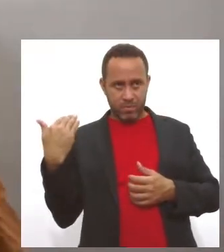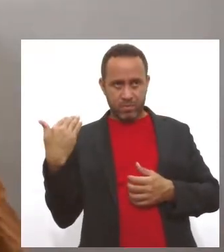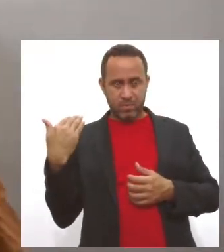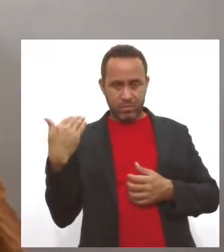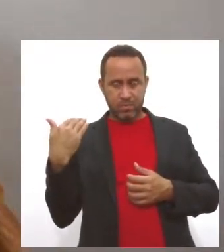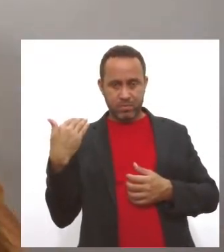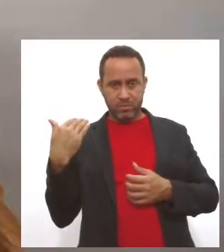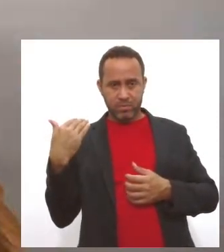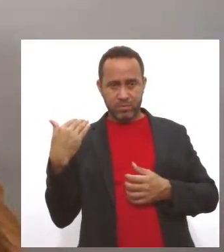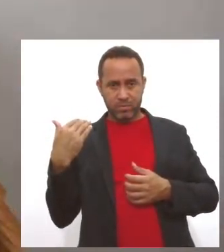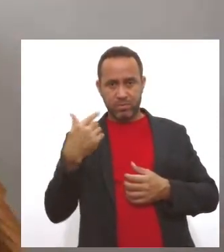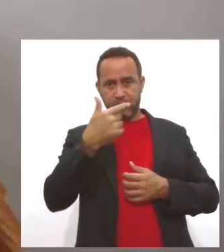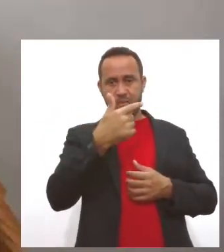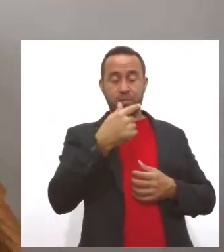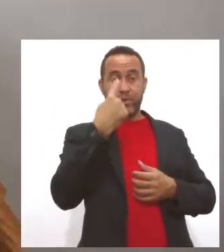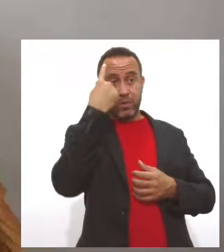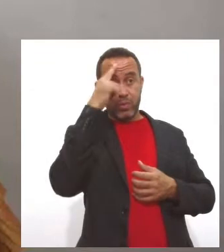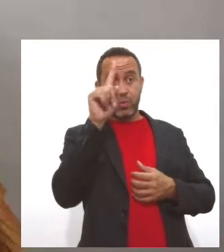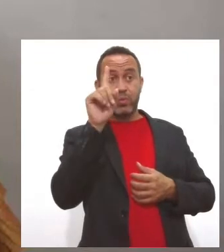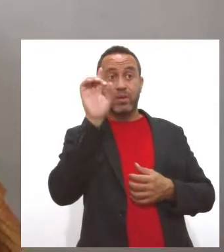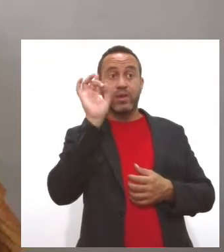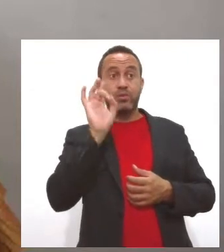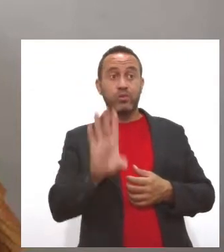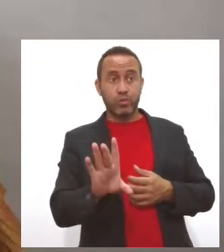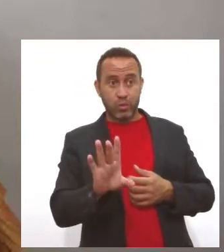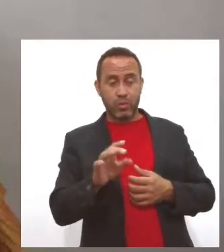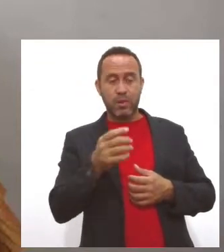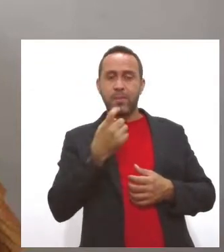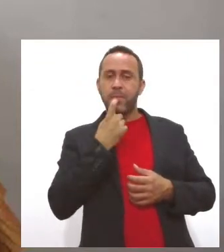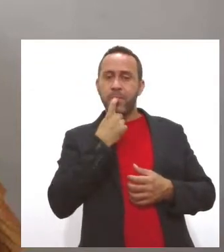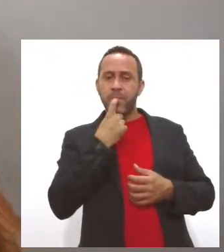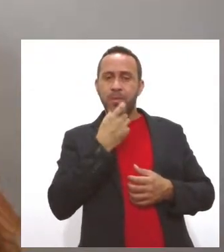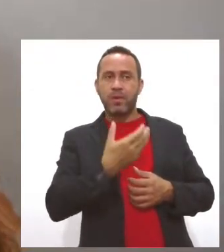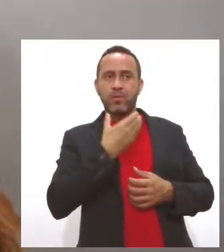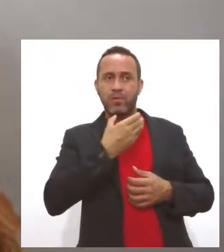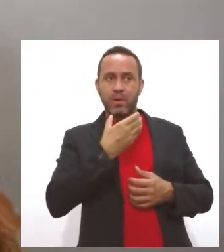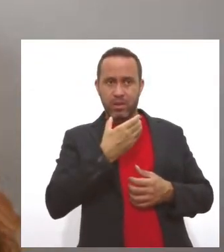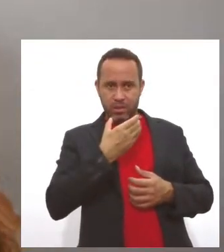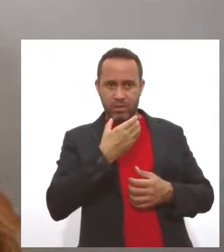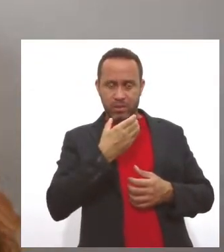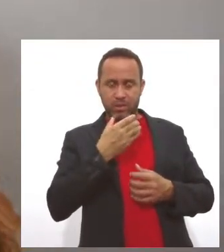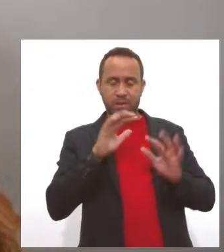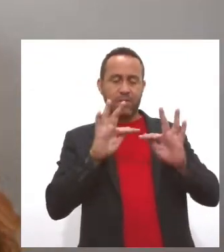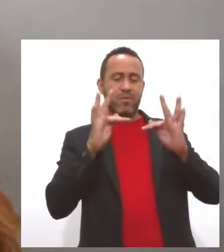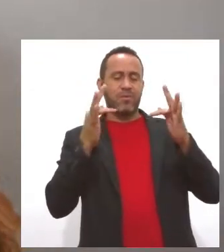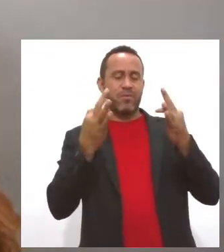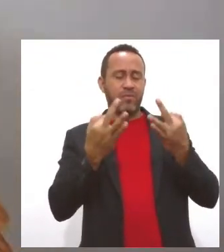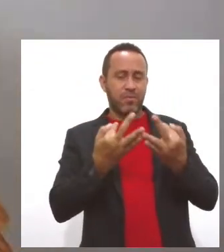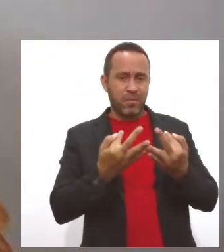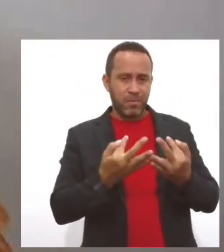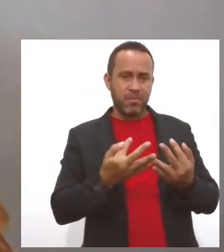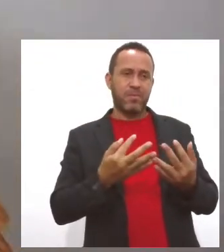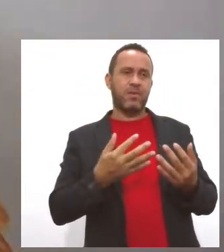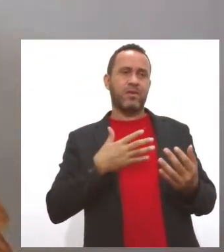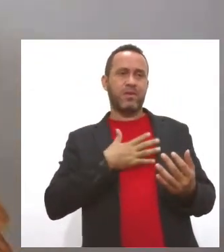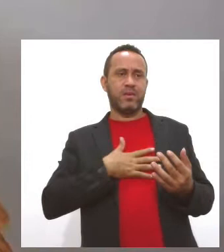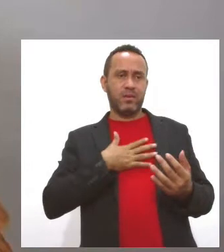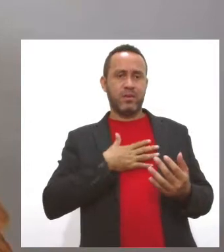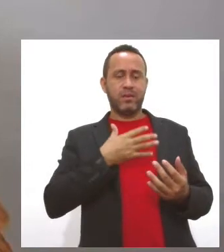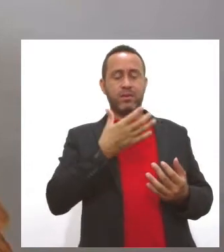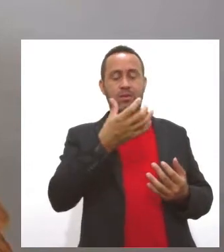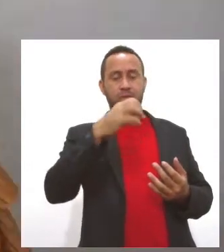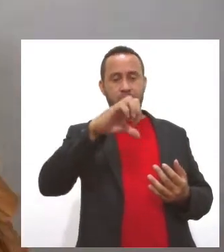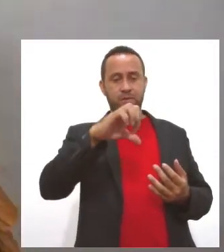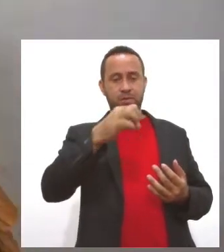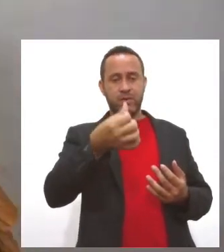em 24 horas. Ou seja, estamos próximos do Natal, uma época totalmente familiar. E 968 pessoas não vão